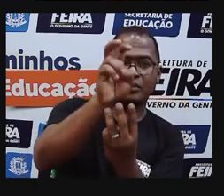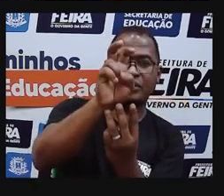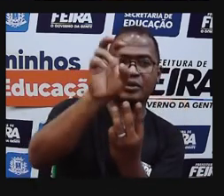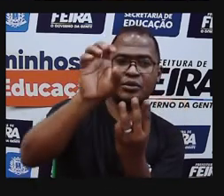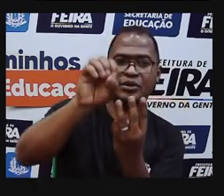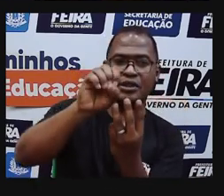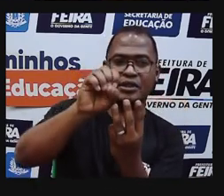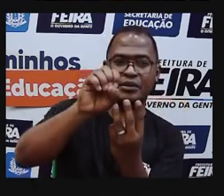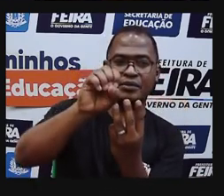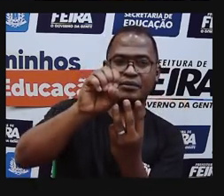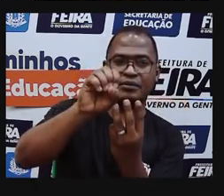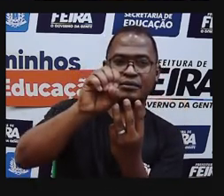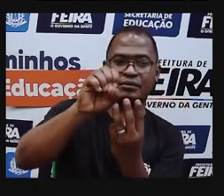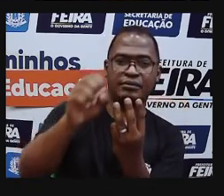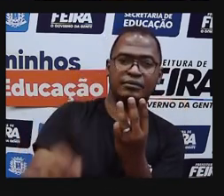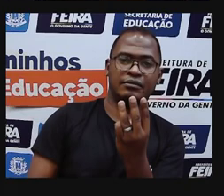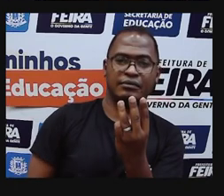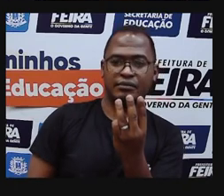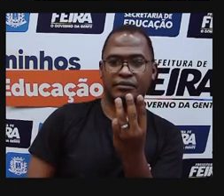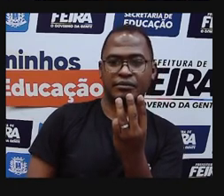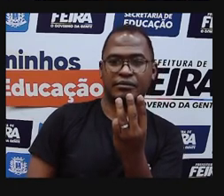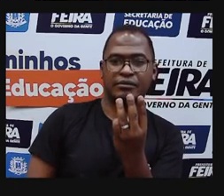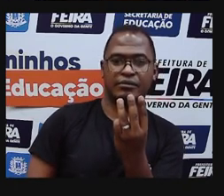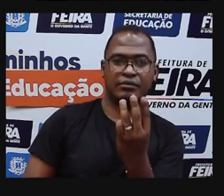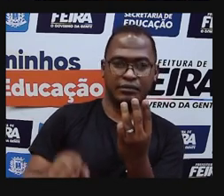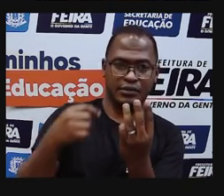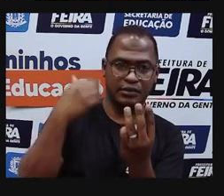Dezena simples e unidade simples, tá bom?